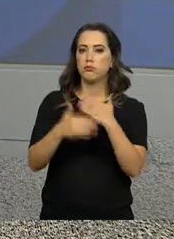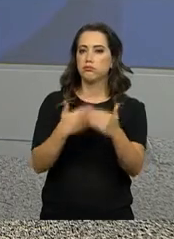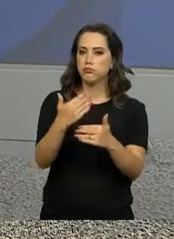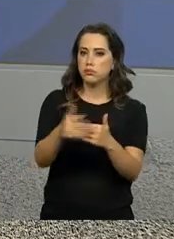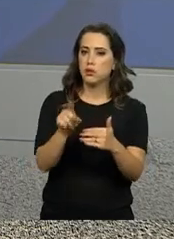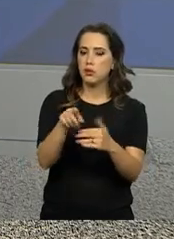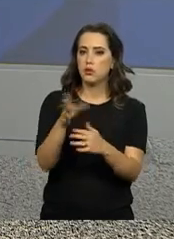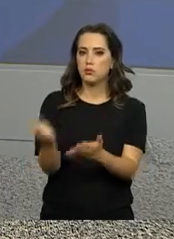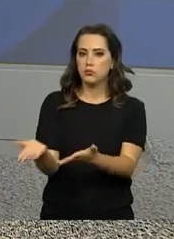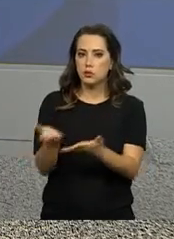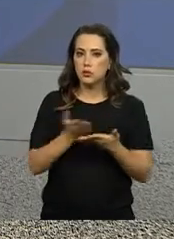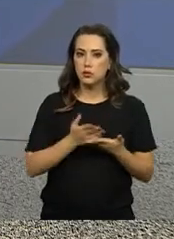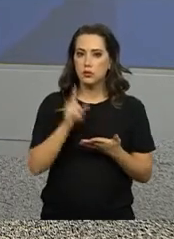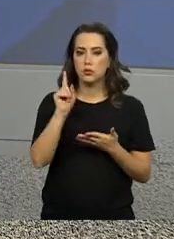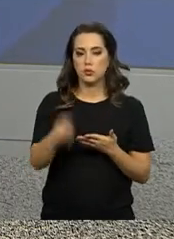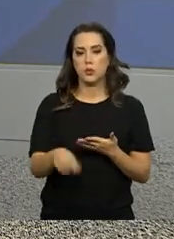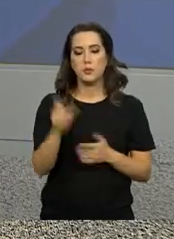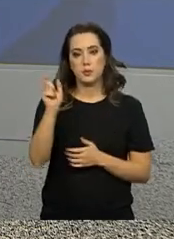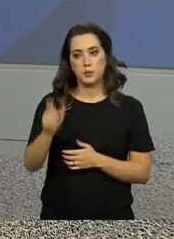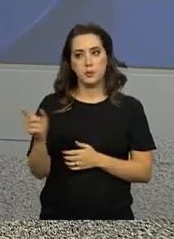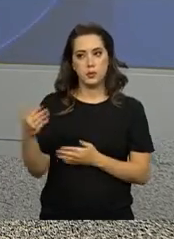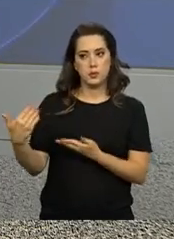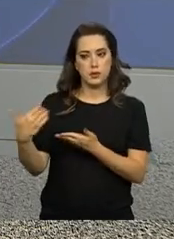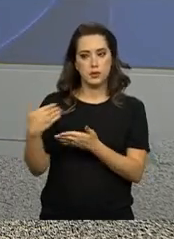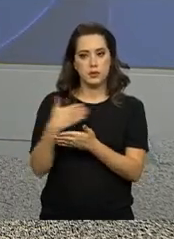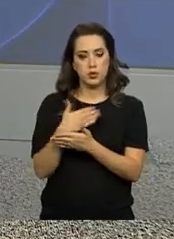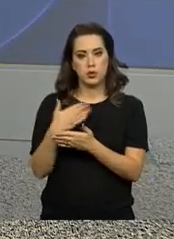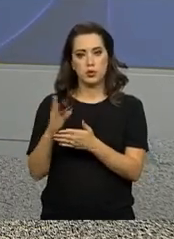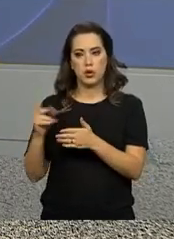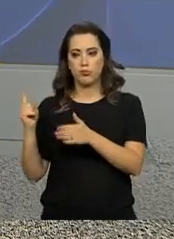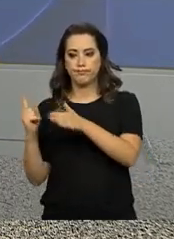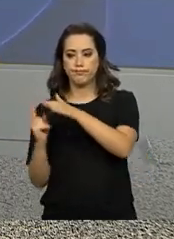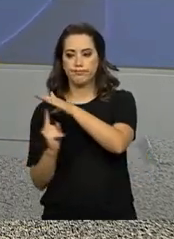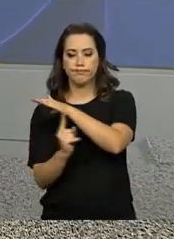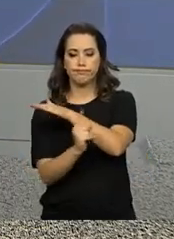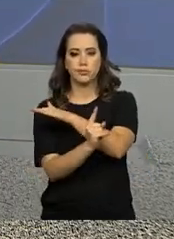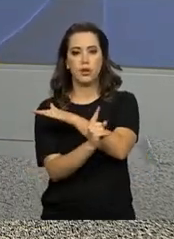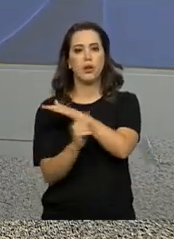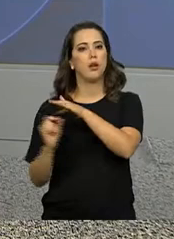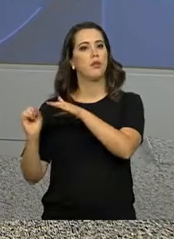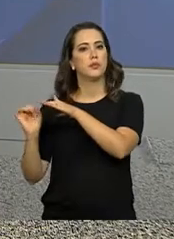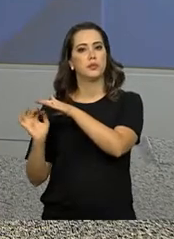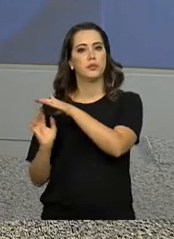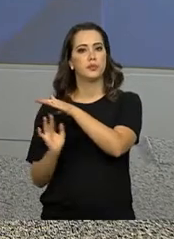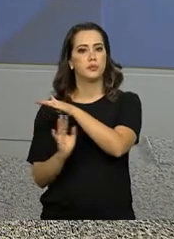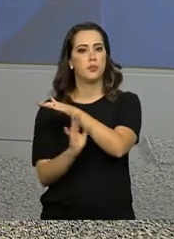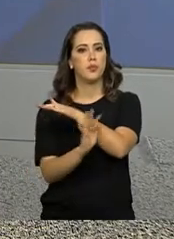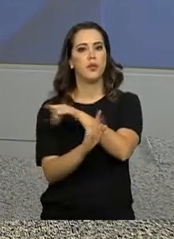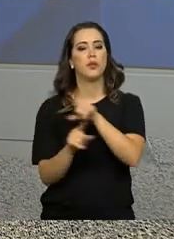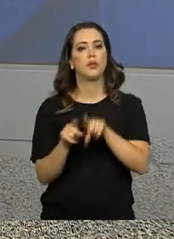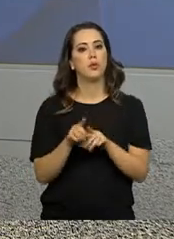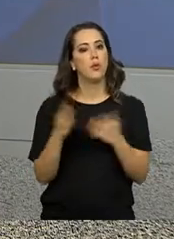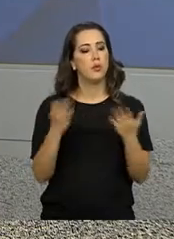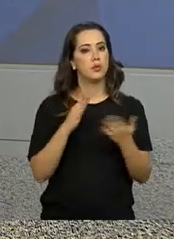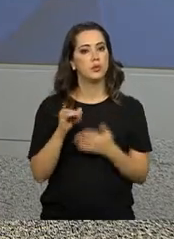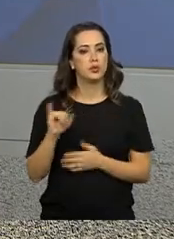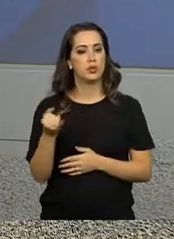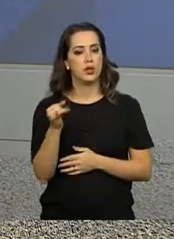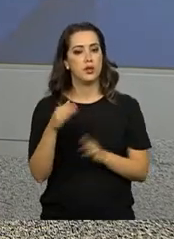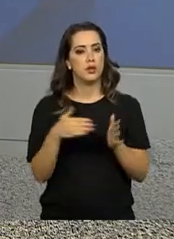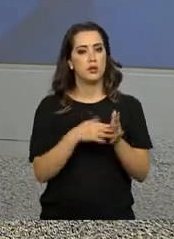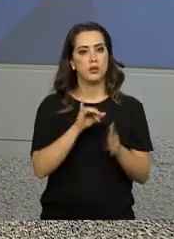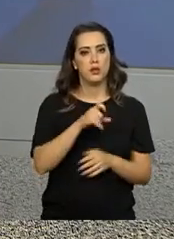trabalho de acolhimento a esses imigrantes. Considerando somente os meses de janeiro a julho deste ano, a quantidade de